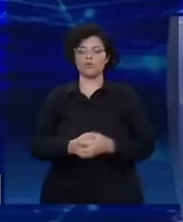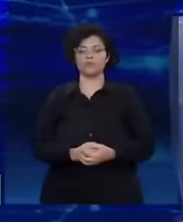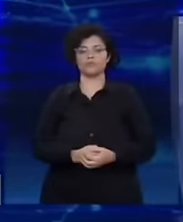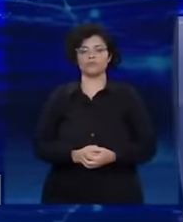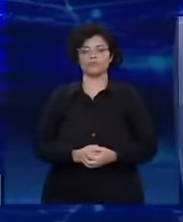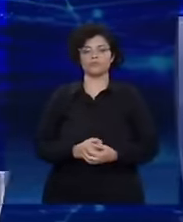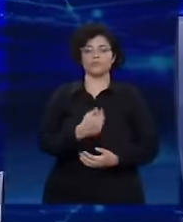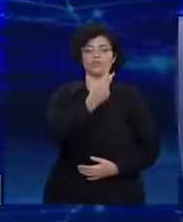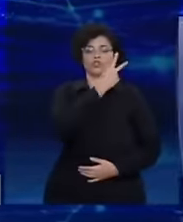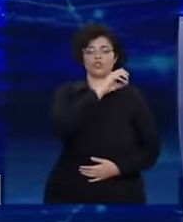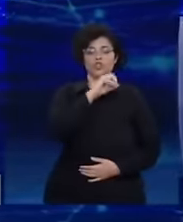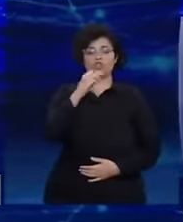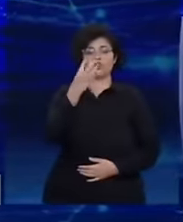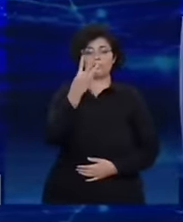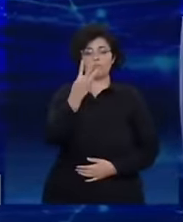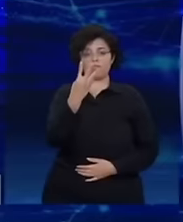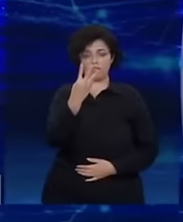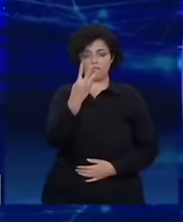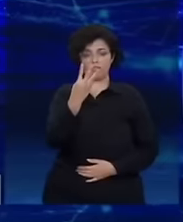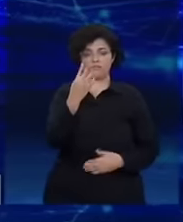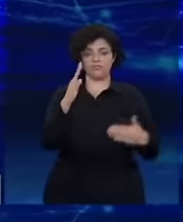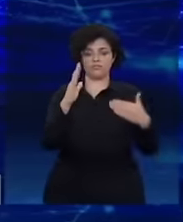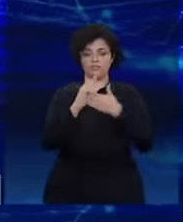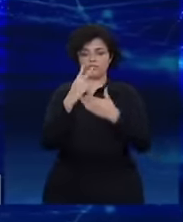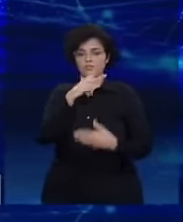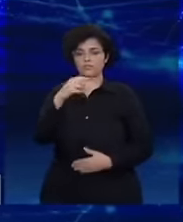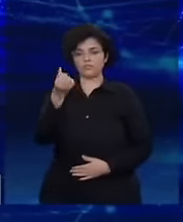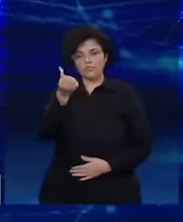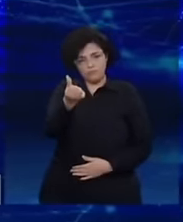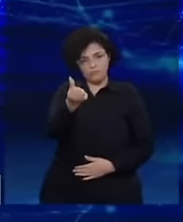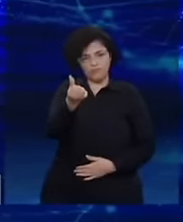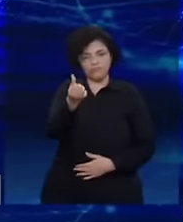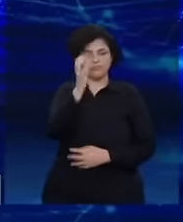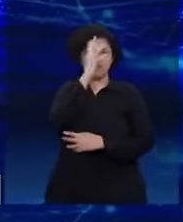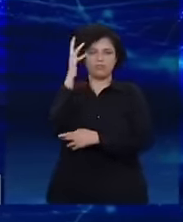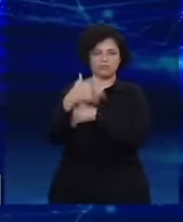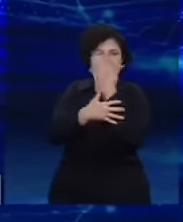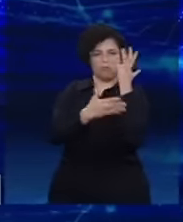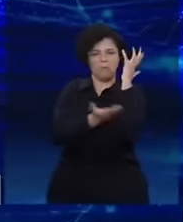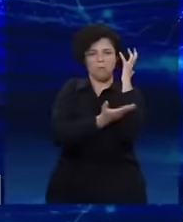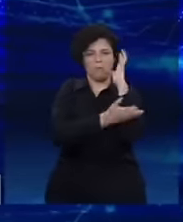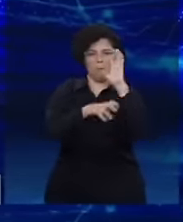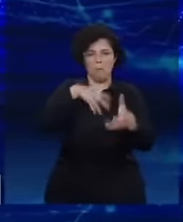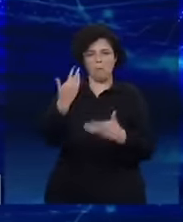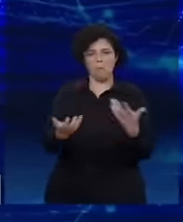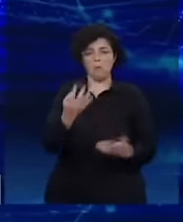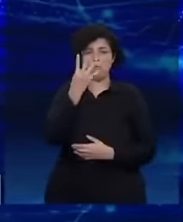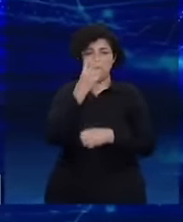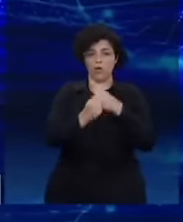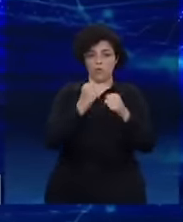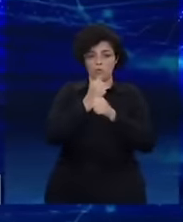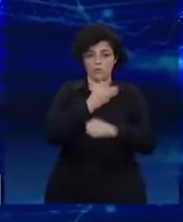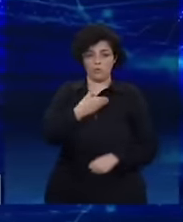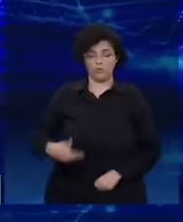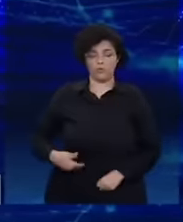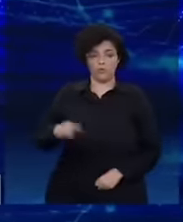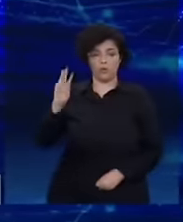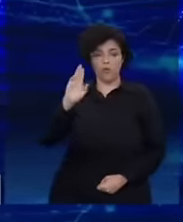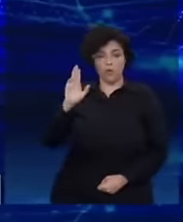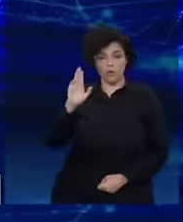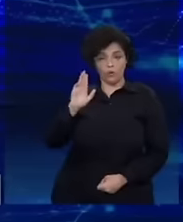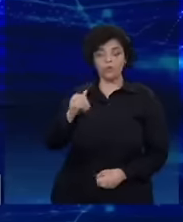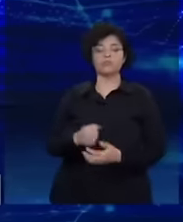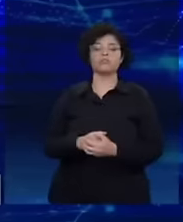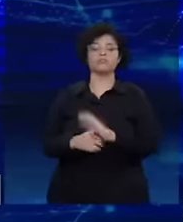Desmatamento, 2003 a 2006. 4 anos do governo Lula. Depois de dar um Google,